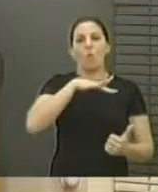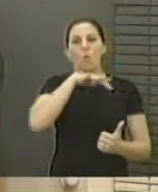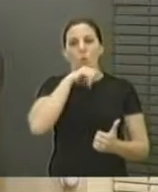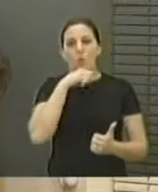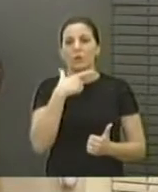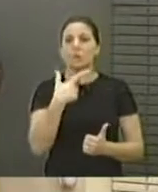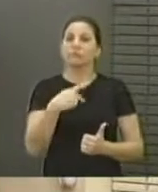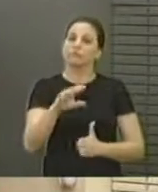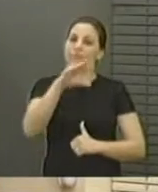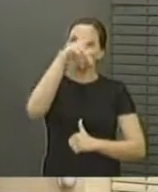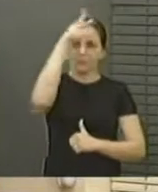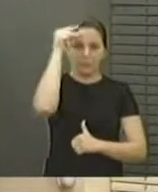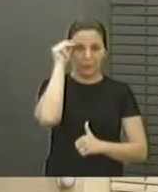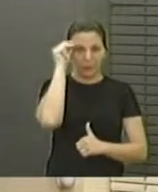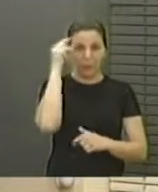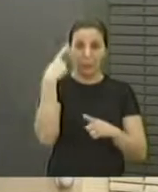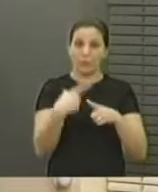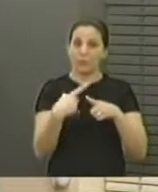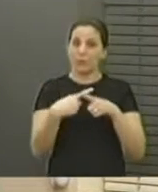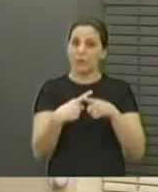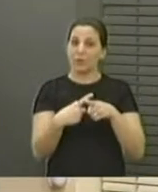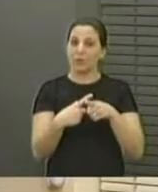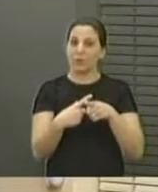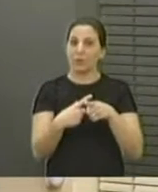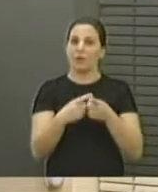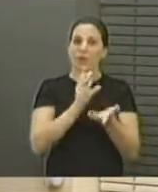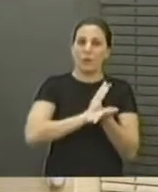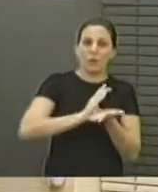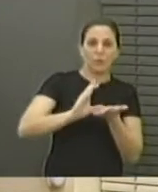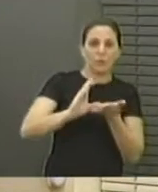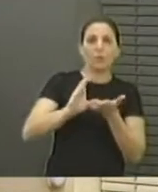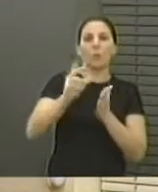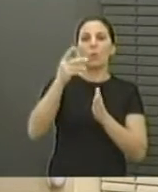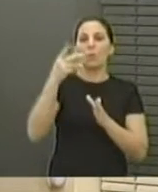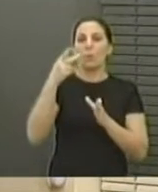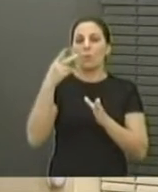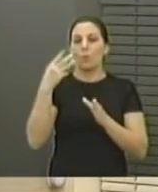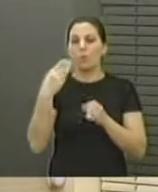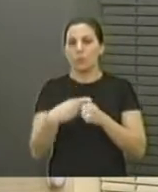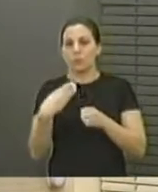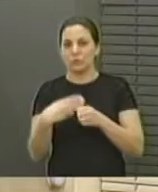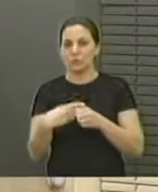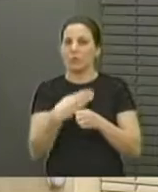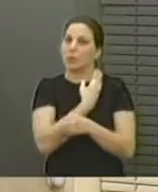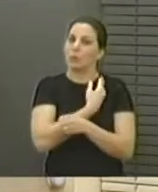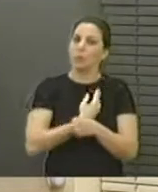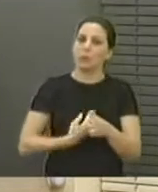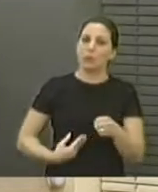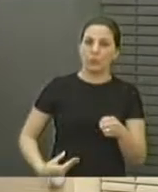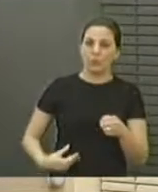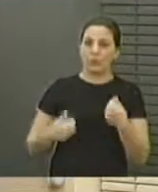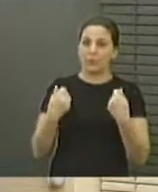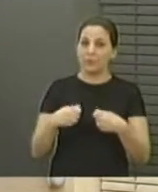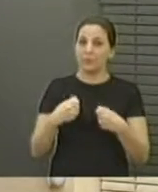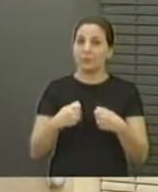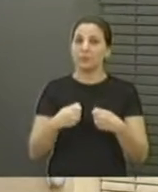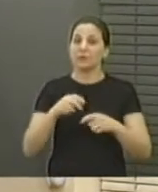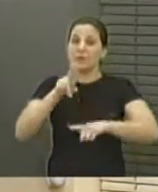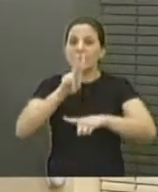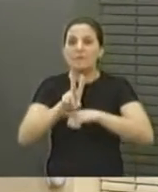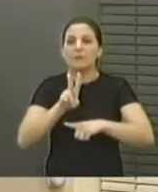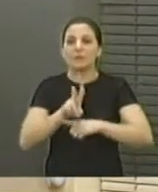ele está mal assessorado, porque toda a verba pública do município, toda a verba pública do município, ela tem que ser auditada.